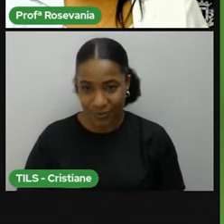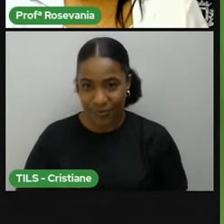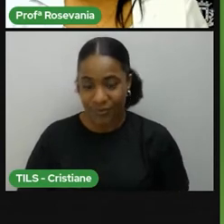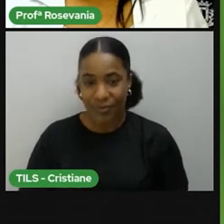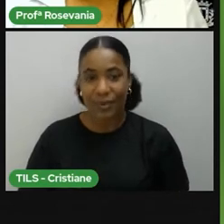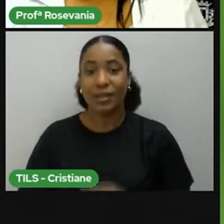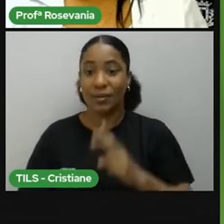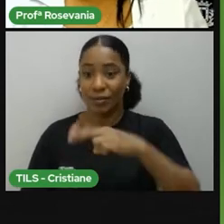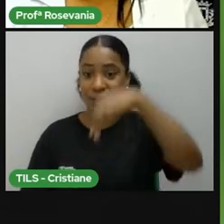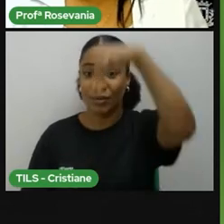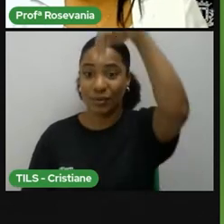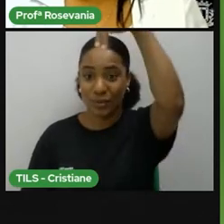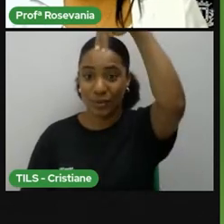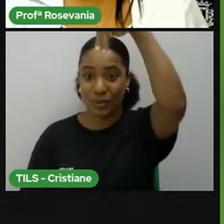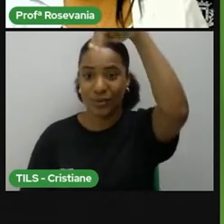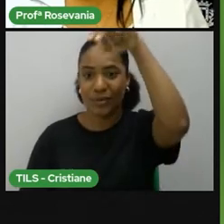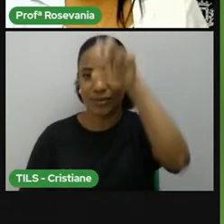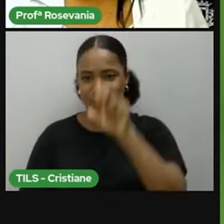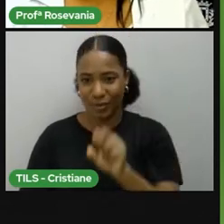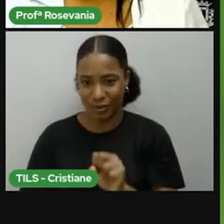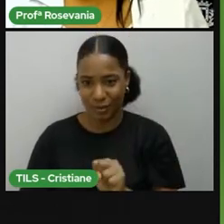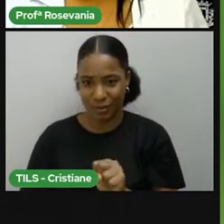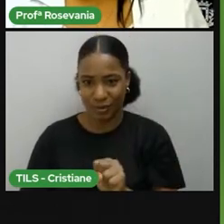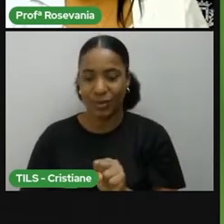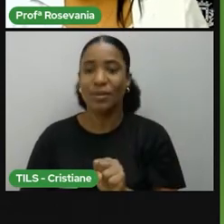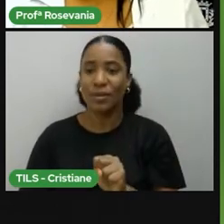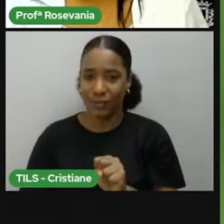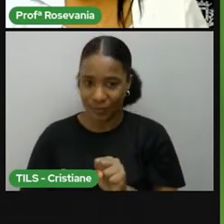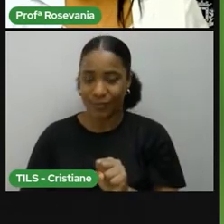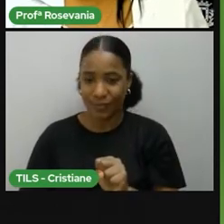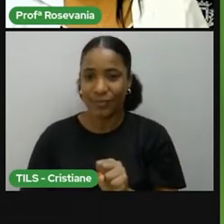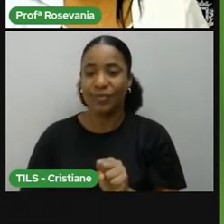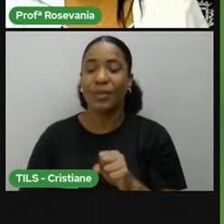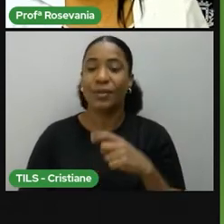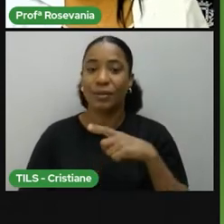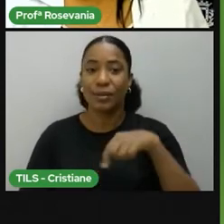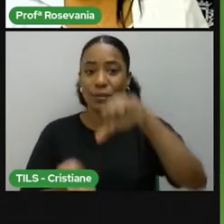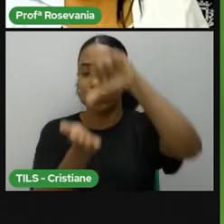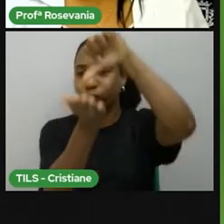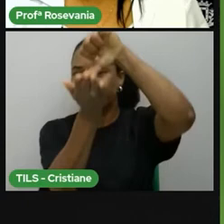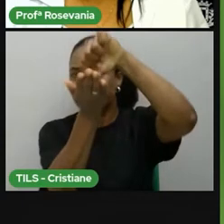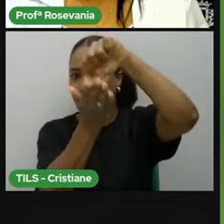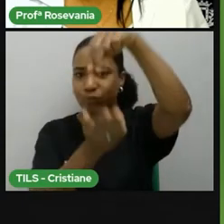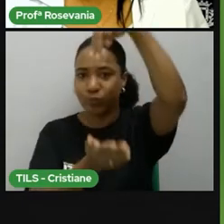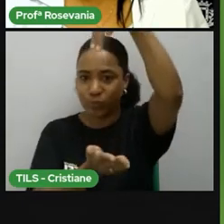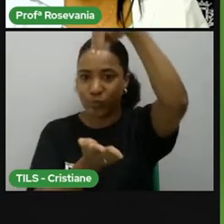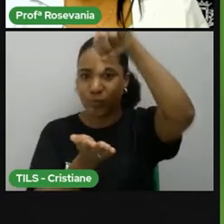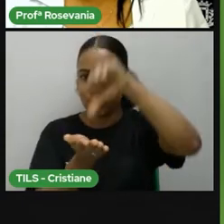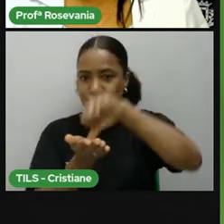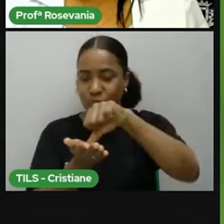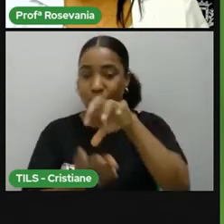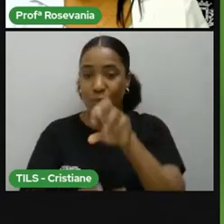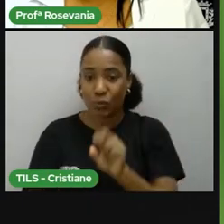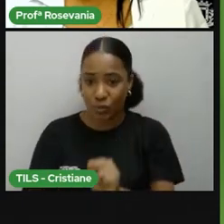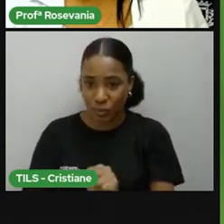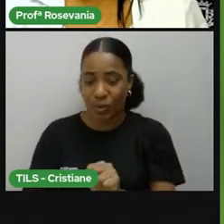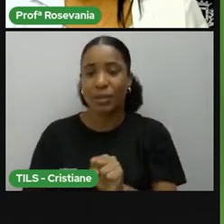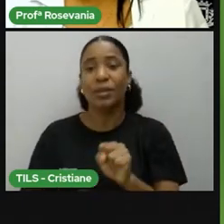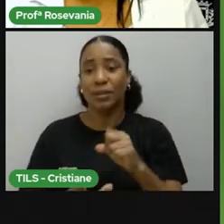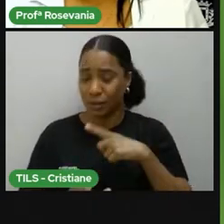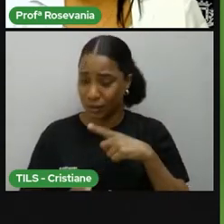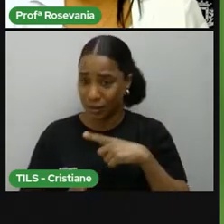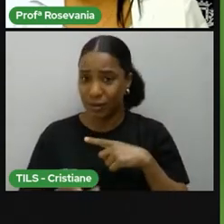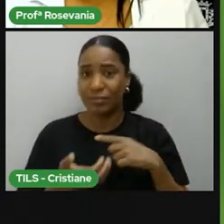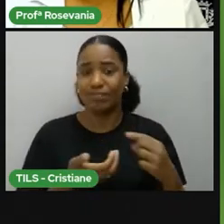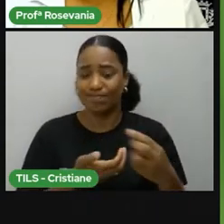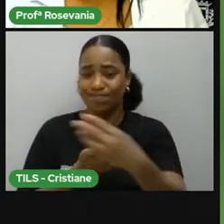aqui norte e aqui sul. E acompanha os polos, né, todos os paralelos que vão em direção ao polo, que são